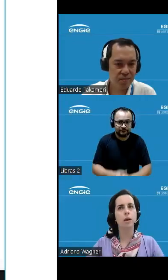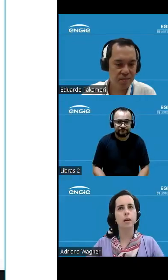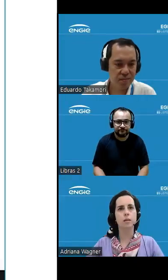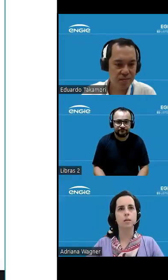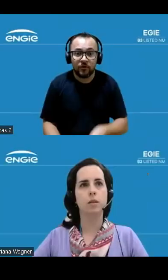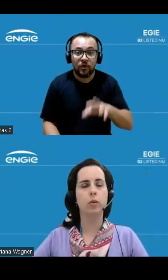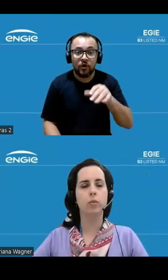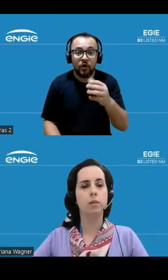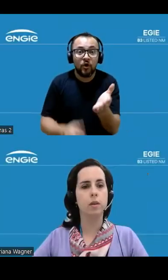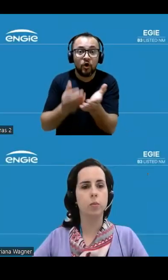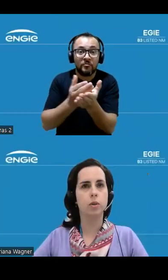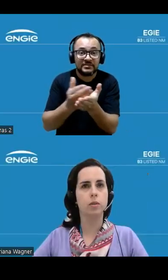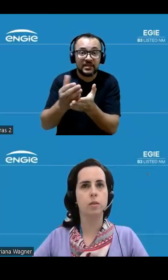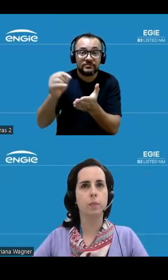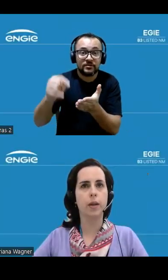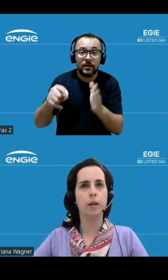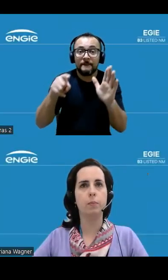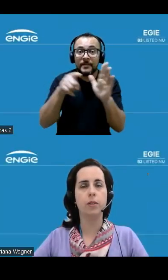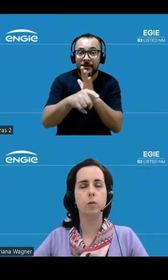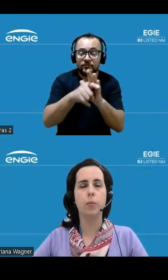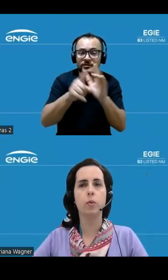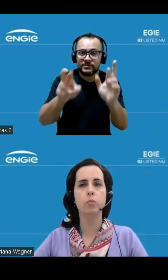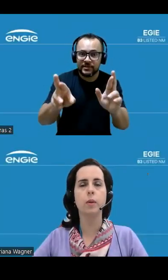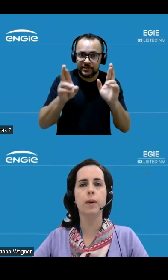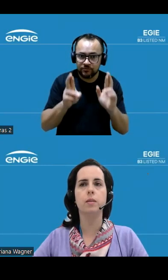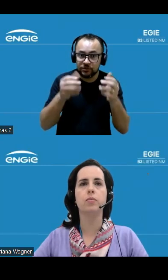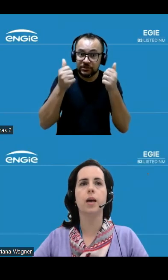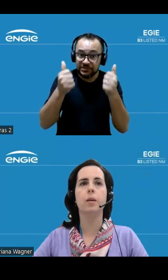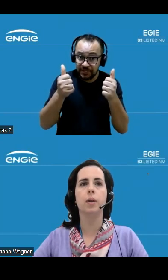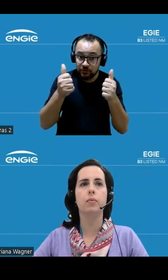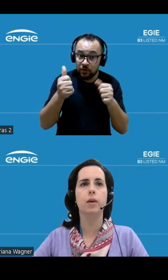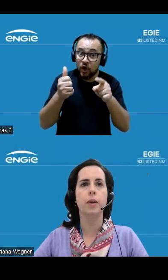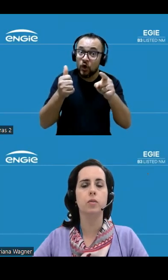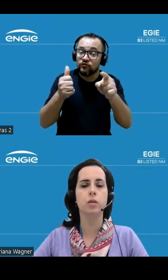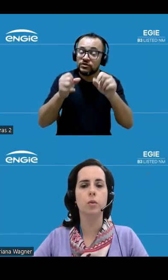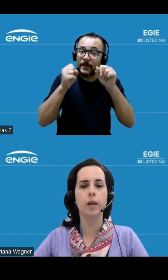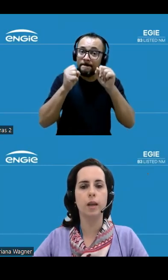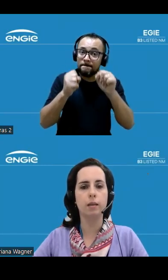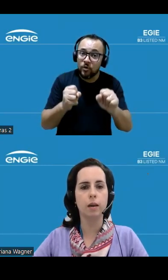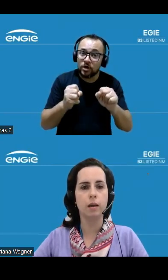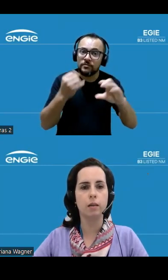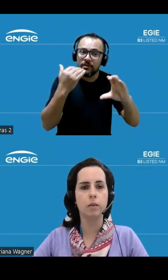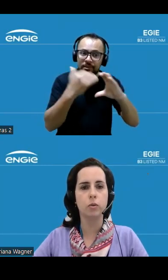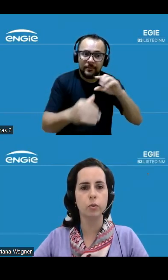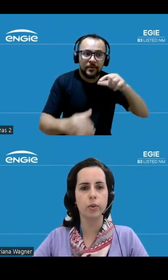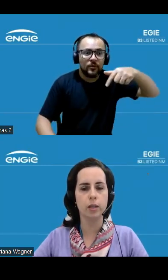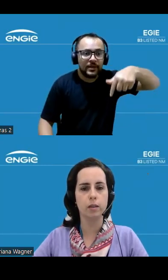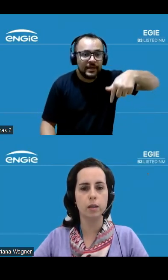agora a sessão de perguntas e respostas para fazer uma pergunta basta enviá-la pela ferramenta de Q&A da